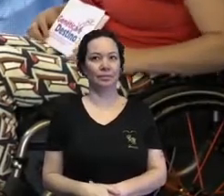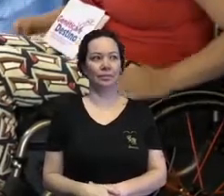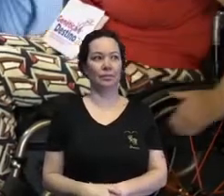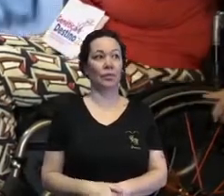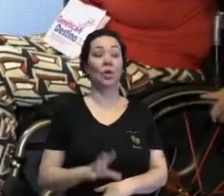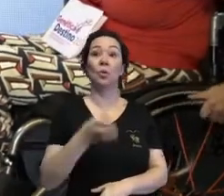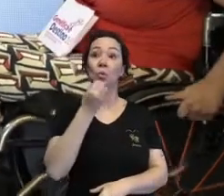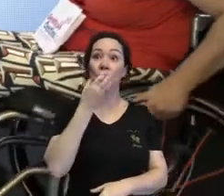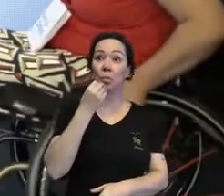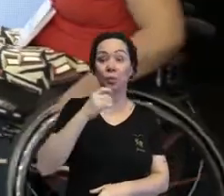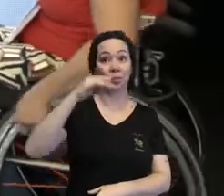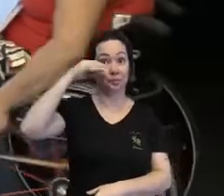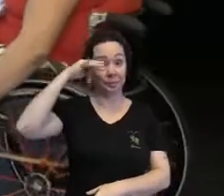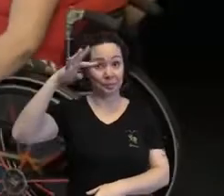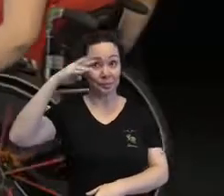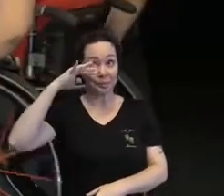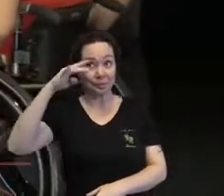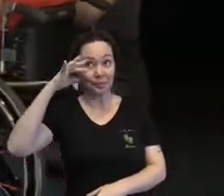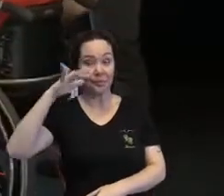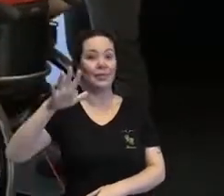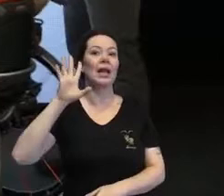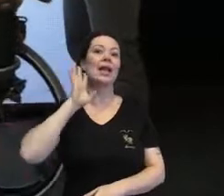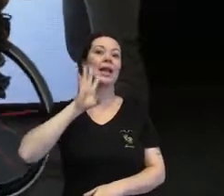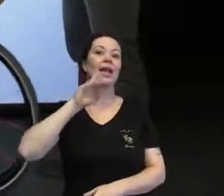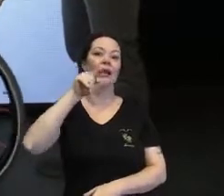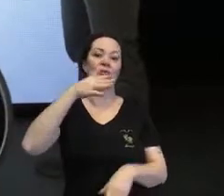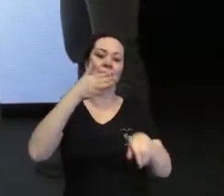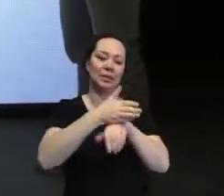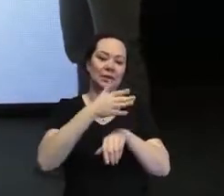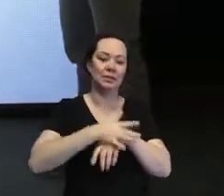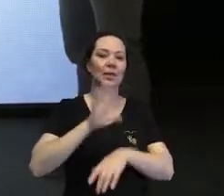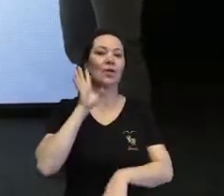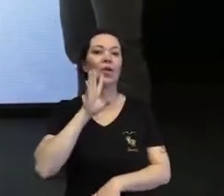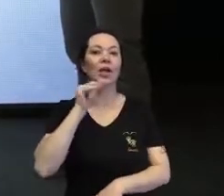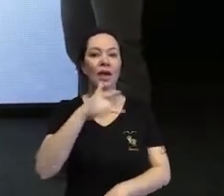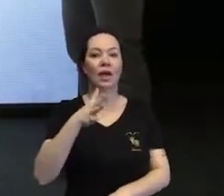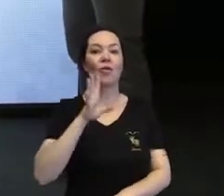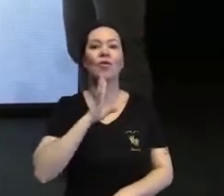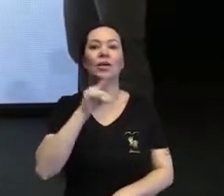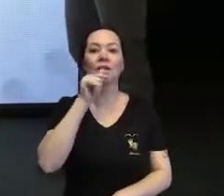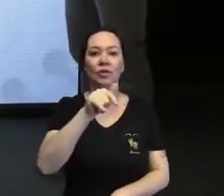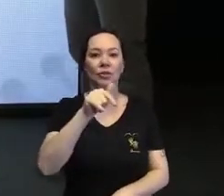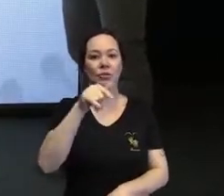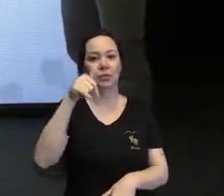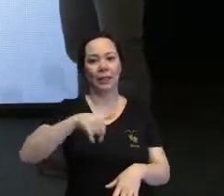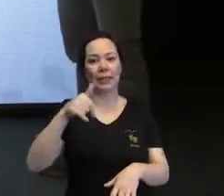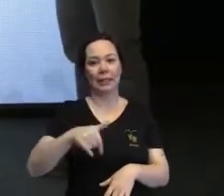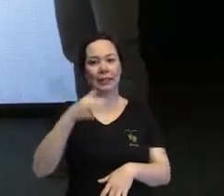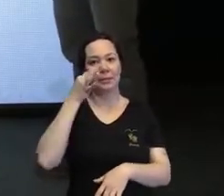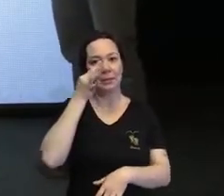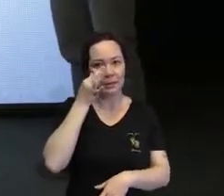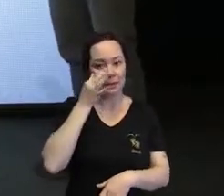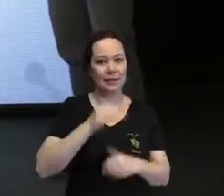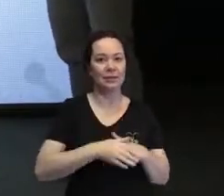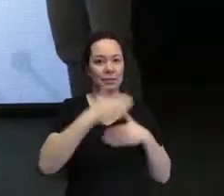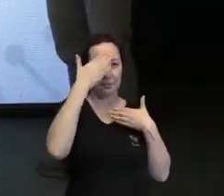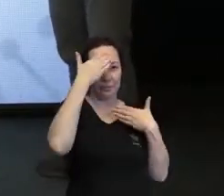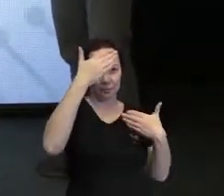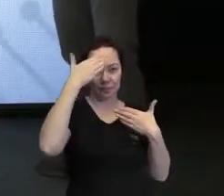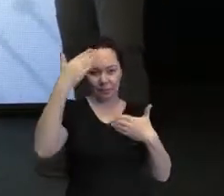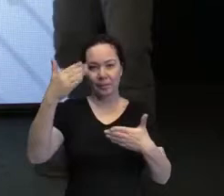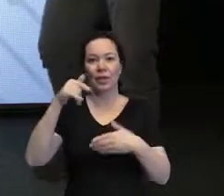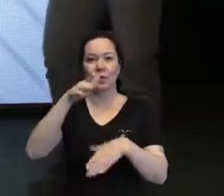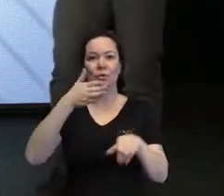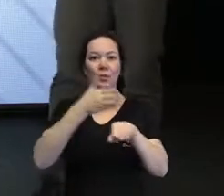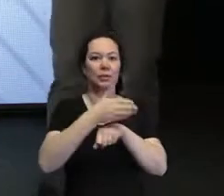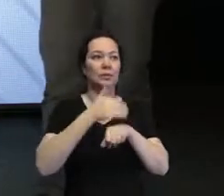Muito bom. Marília, que legal te ter aqui, que legal te conhecer pessoalmente, viu? Obrigada. Obrigada pela sua presença